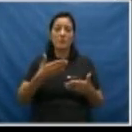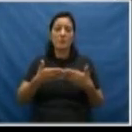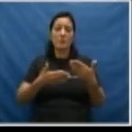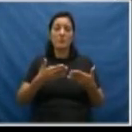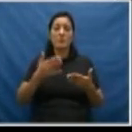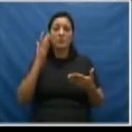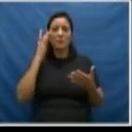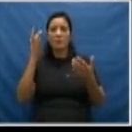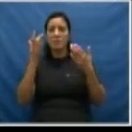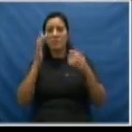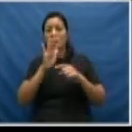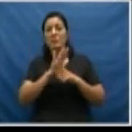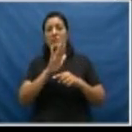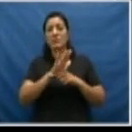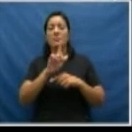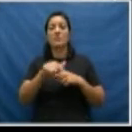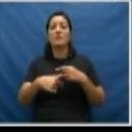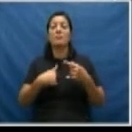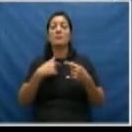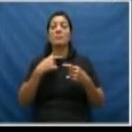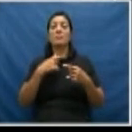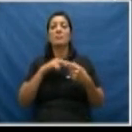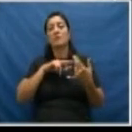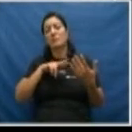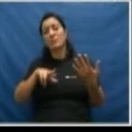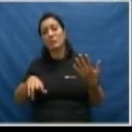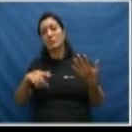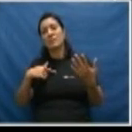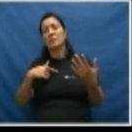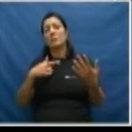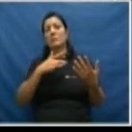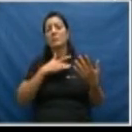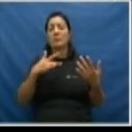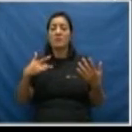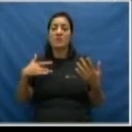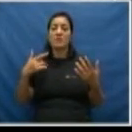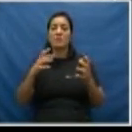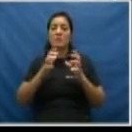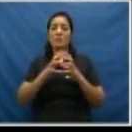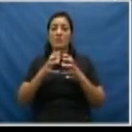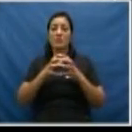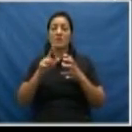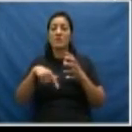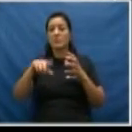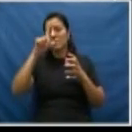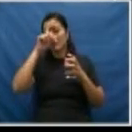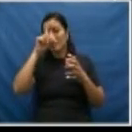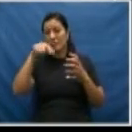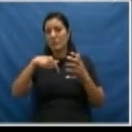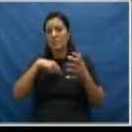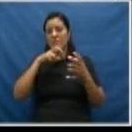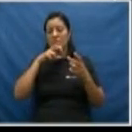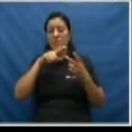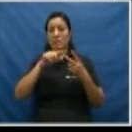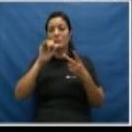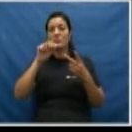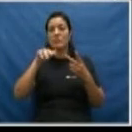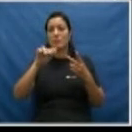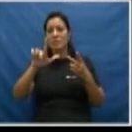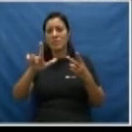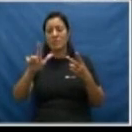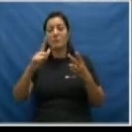específico, do atendimento específico que envolve os órgãos de saúde. conjunto hospitalar de Sorocaba, o IML,